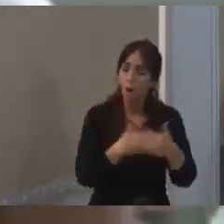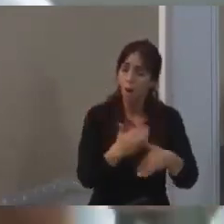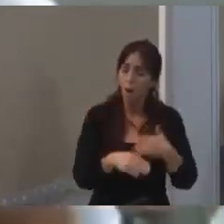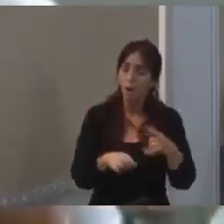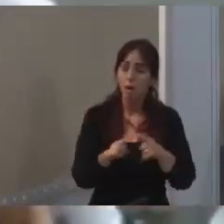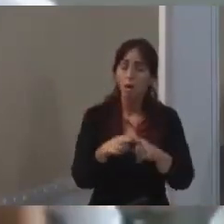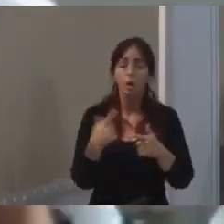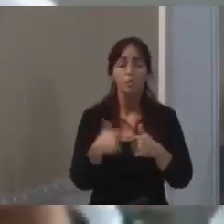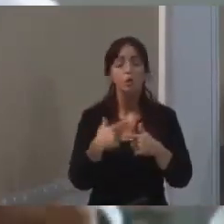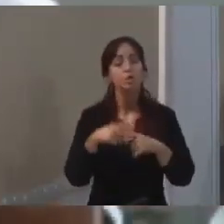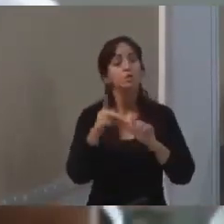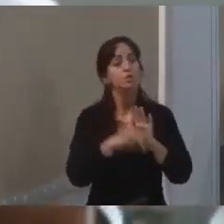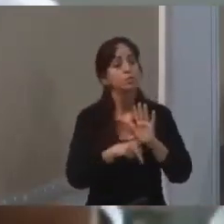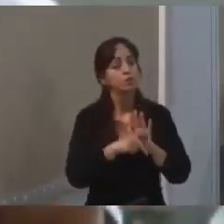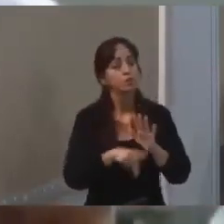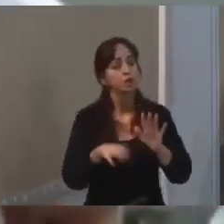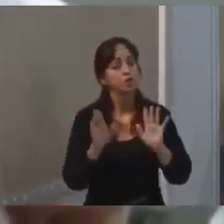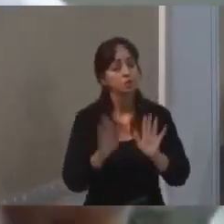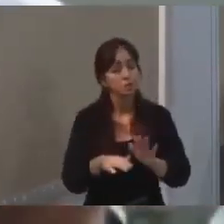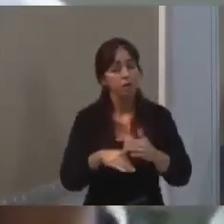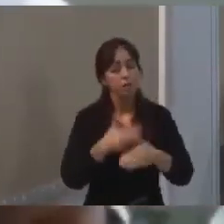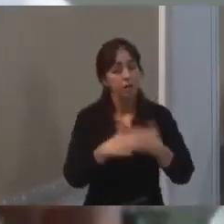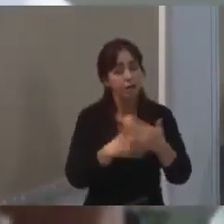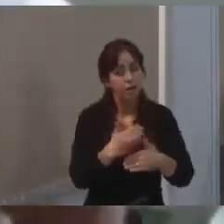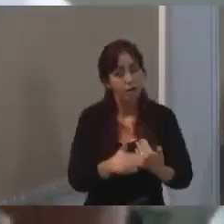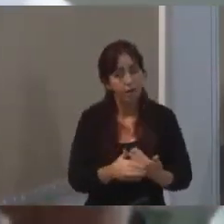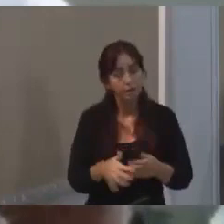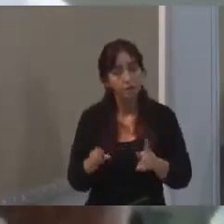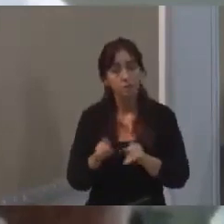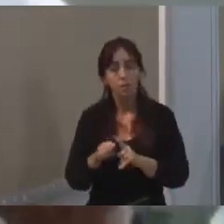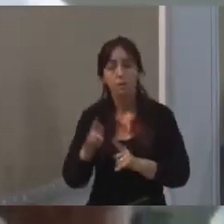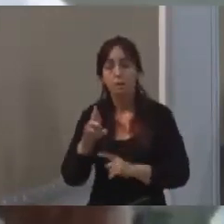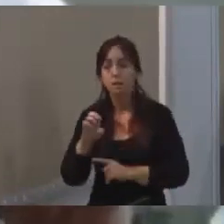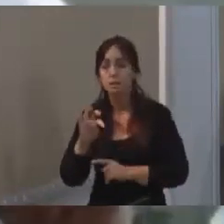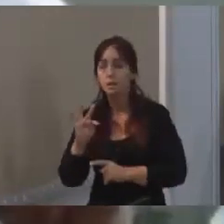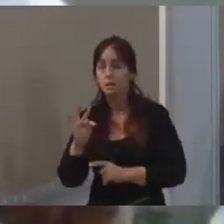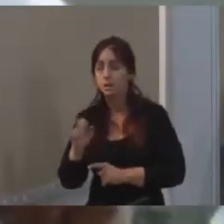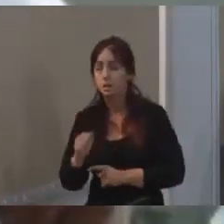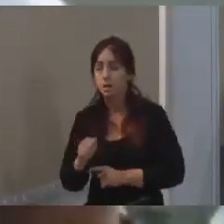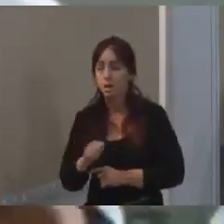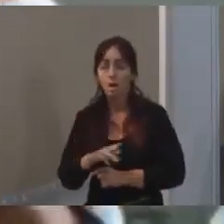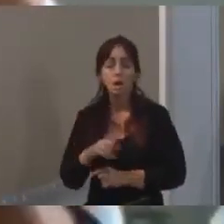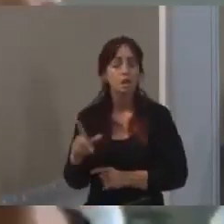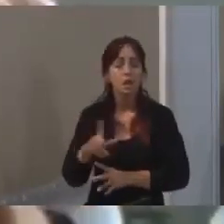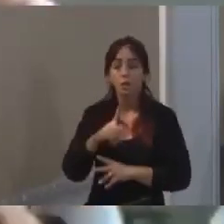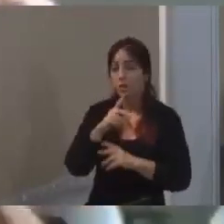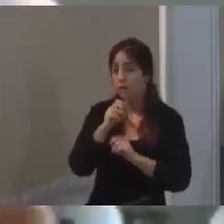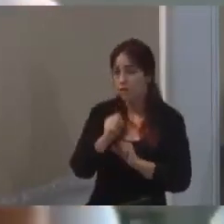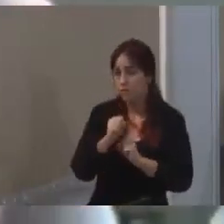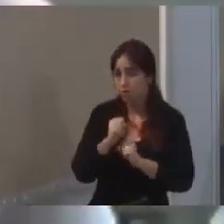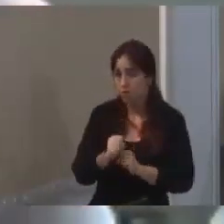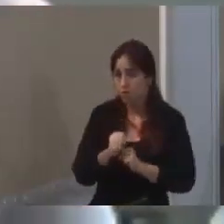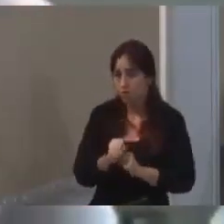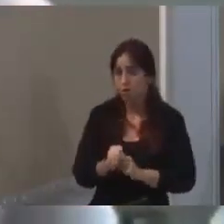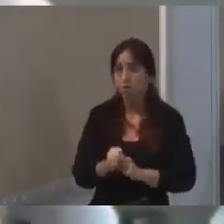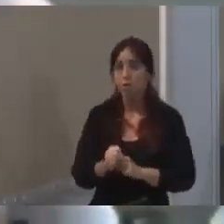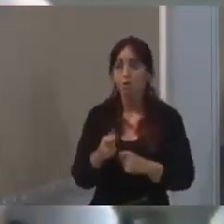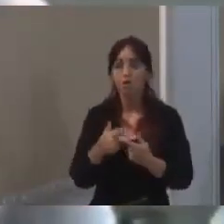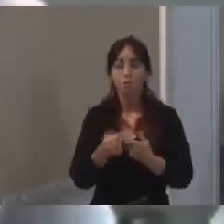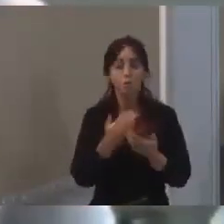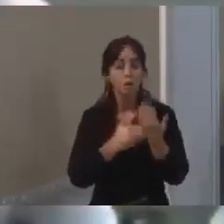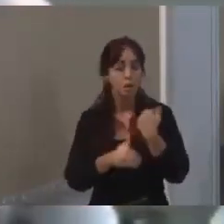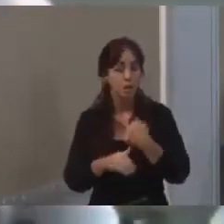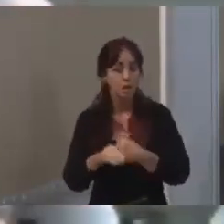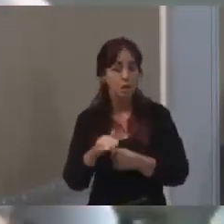projetos já estão, né? A todo vapor. A receita, ela não é tão forte no último quadrimestre como foi no primeiro, porque no primeiro a gente